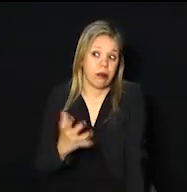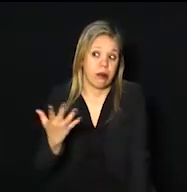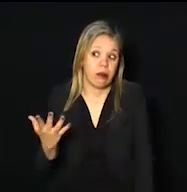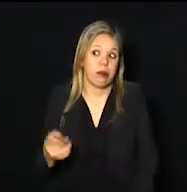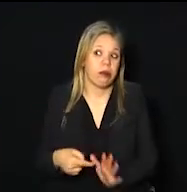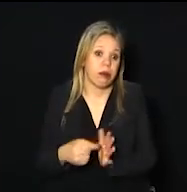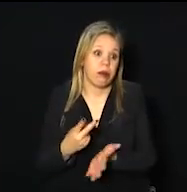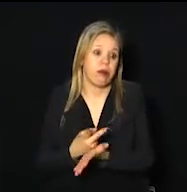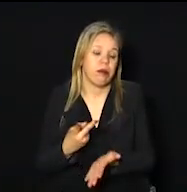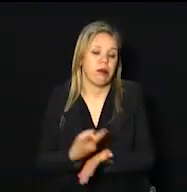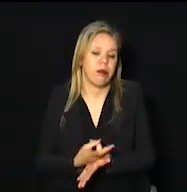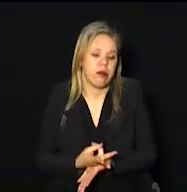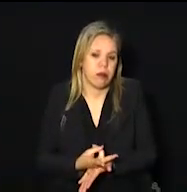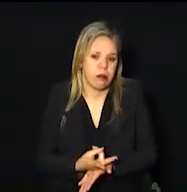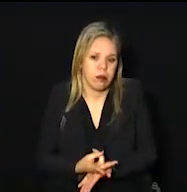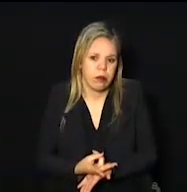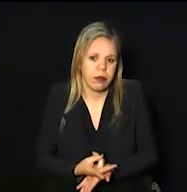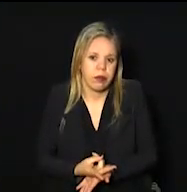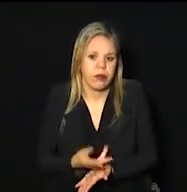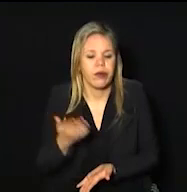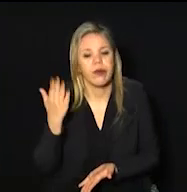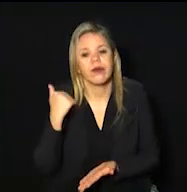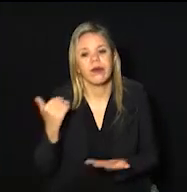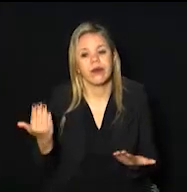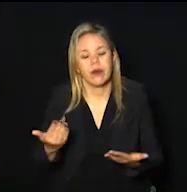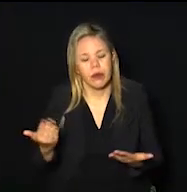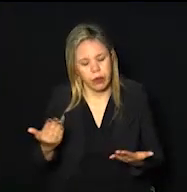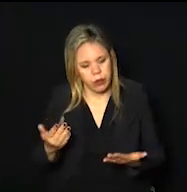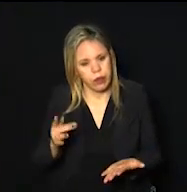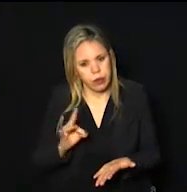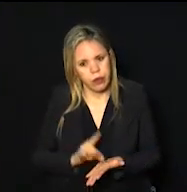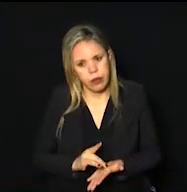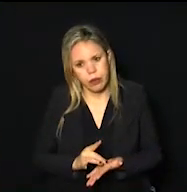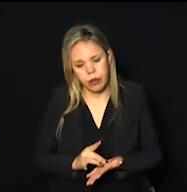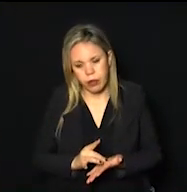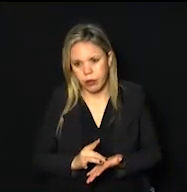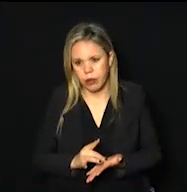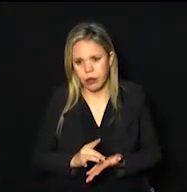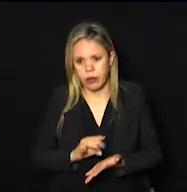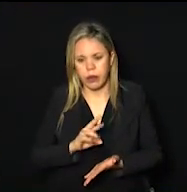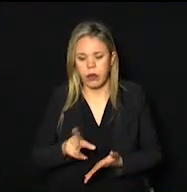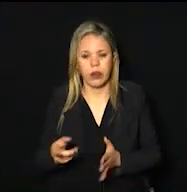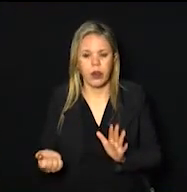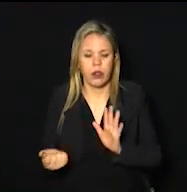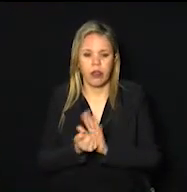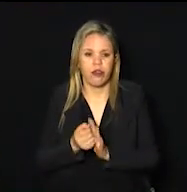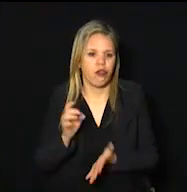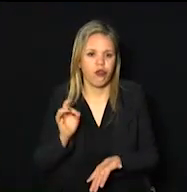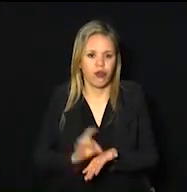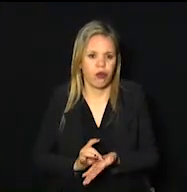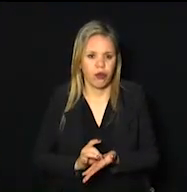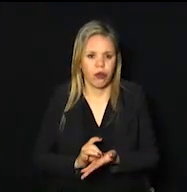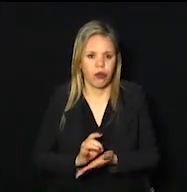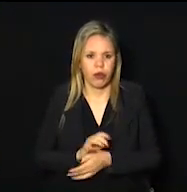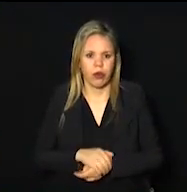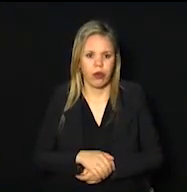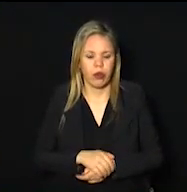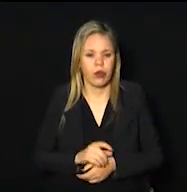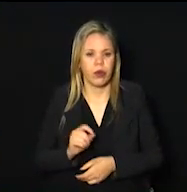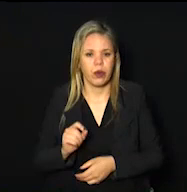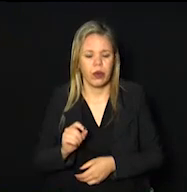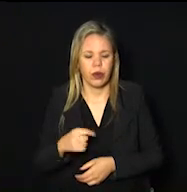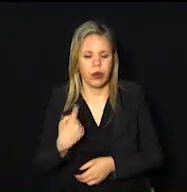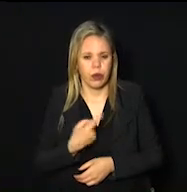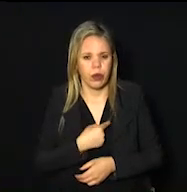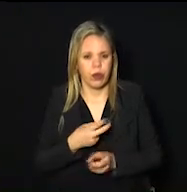mantiver. Então, nós vamos saber agora exatamente qual é. não são os registros oficiais, são assim, é aquilo que... A gente